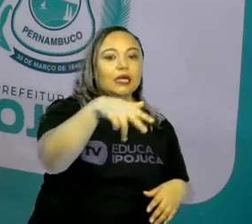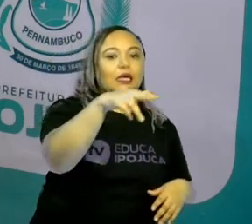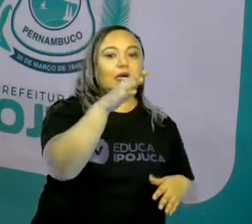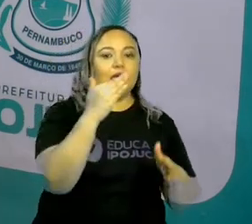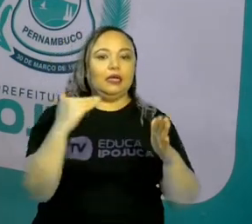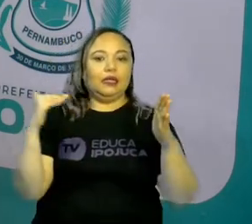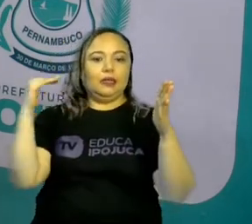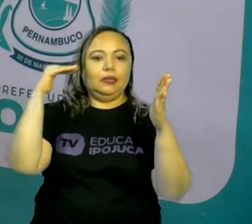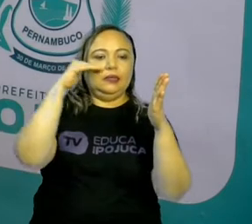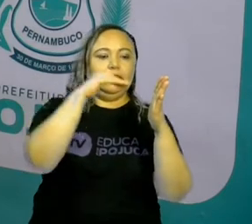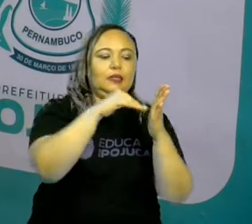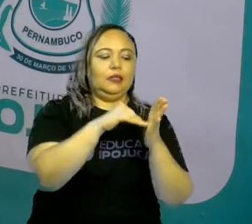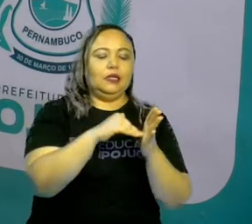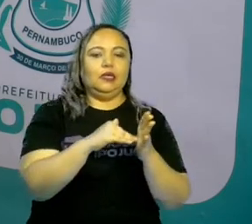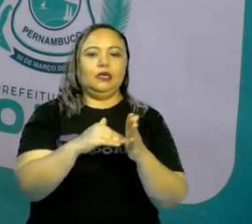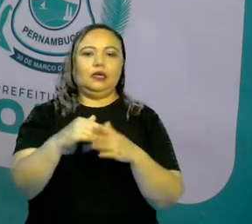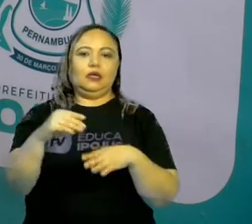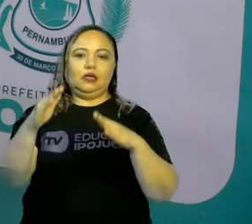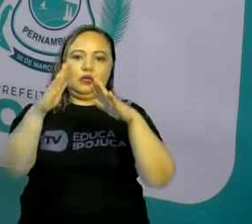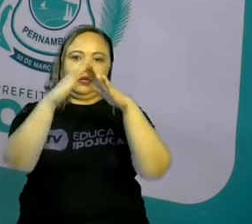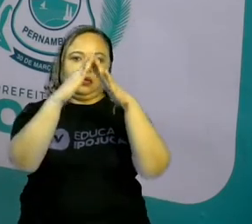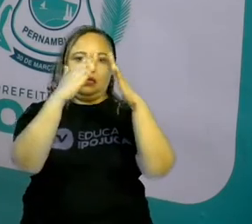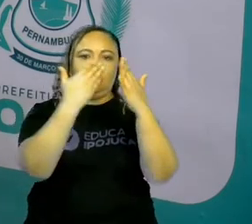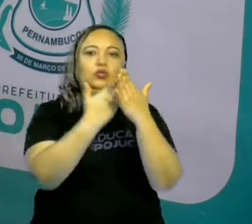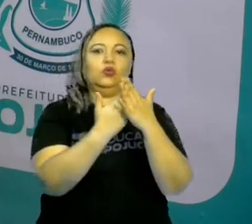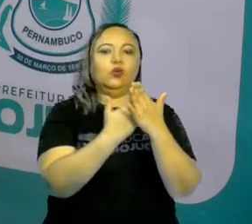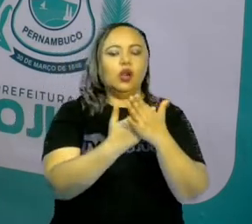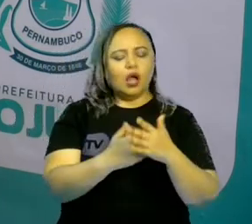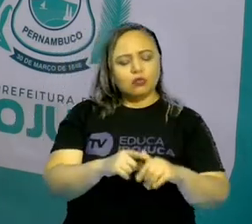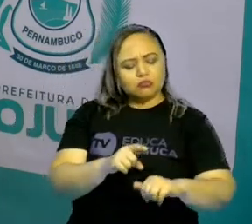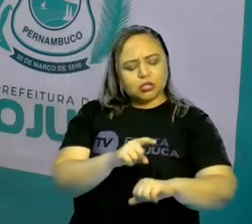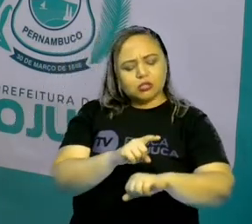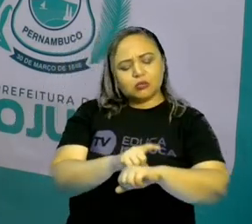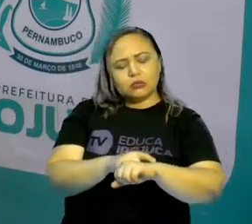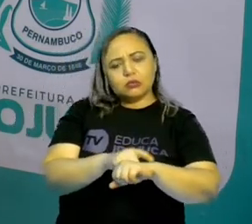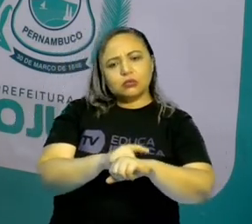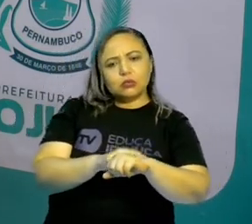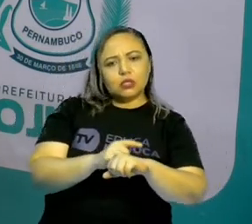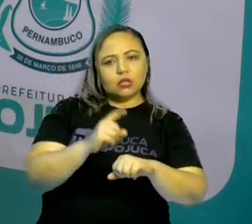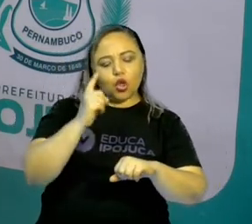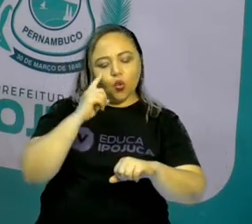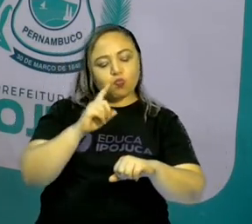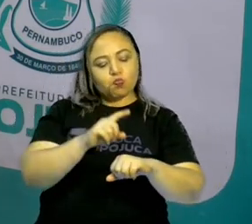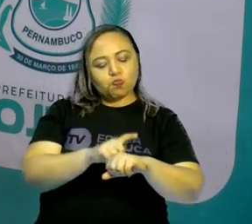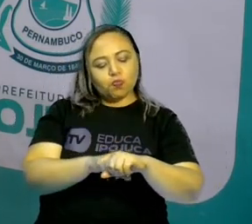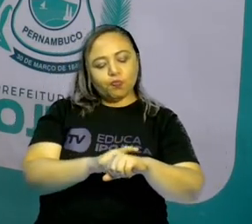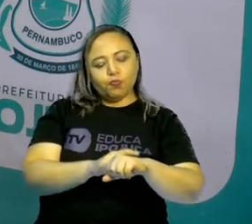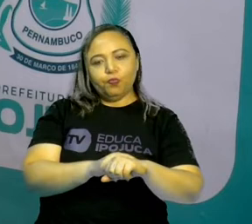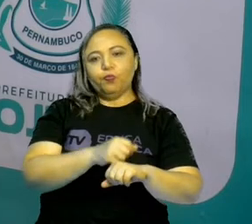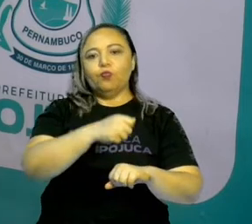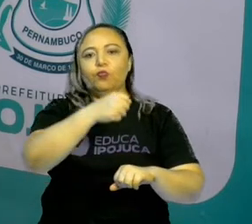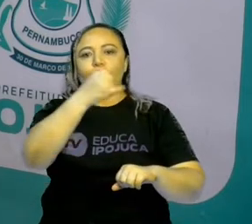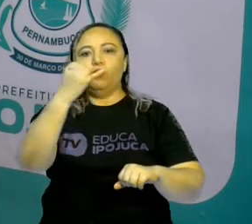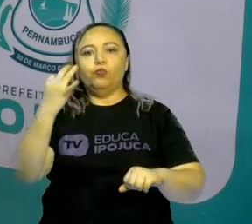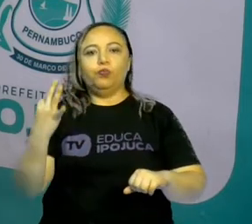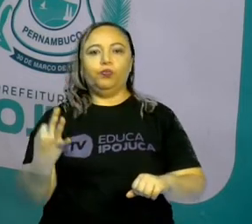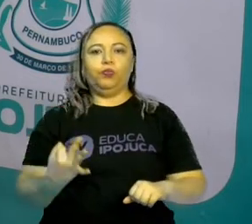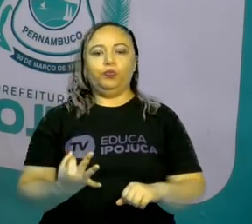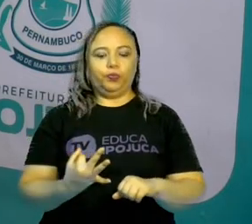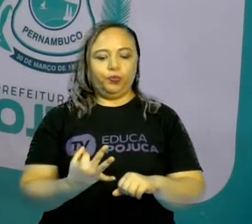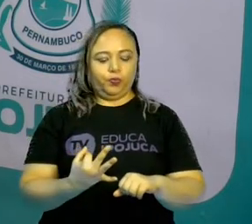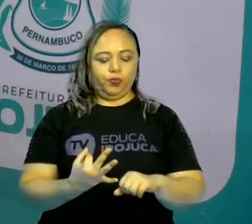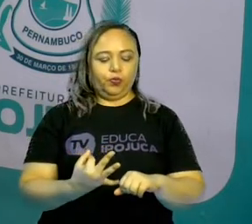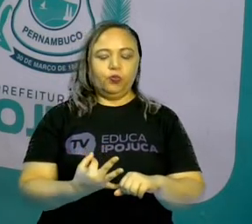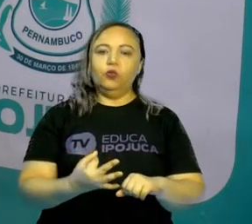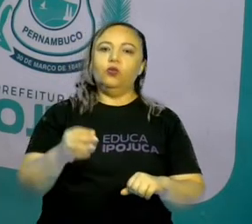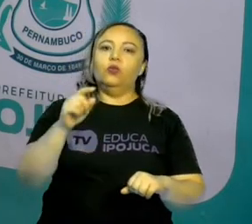até a escola. Então, tem que se ver quanto tempo vai se levar da hora que